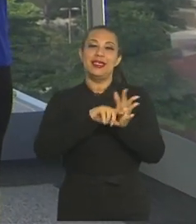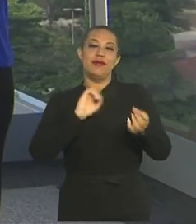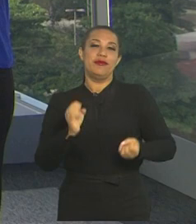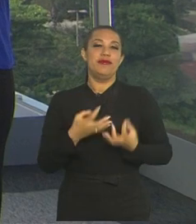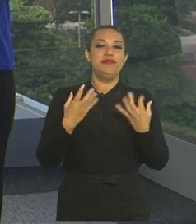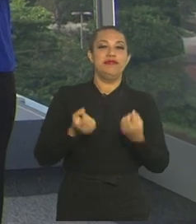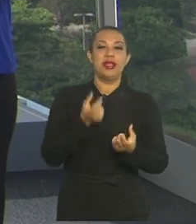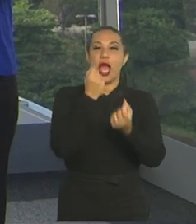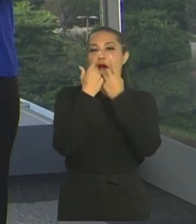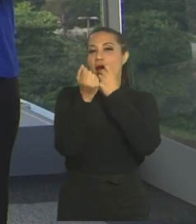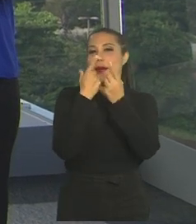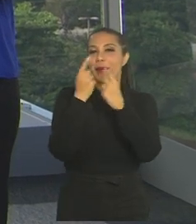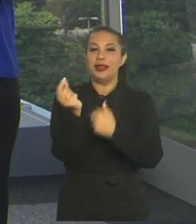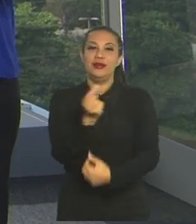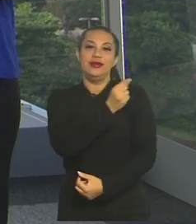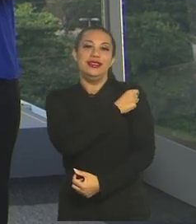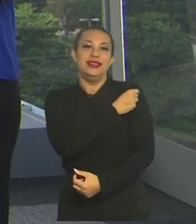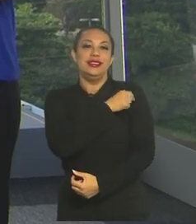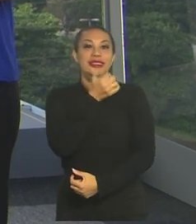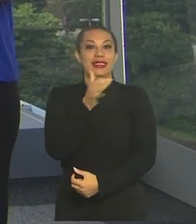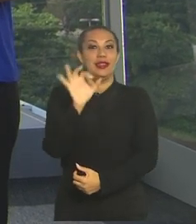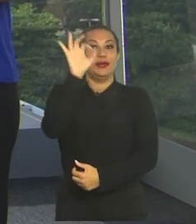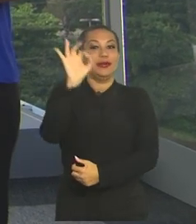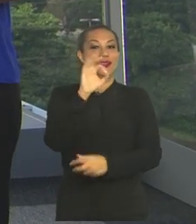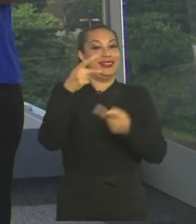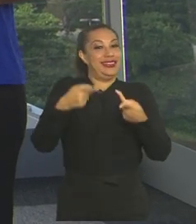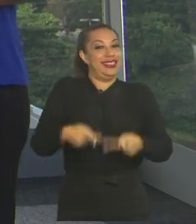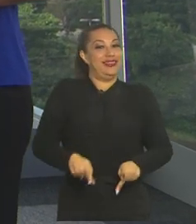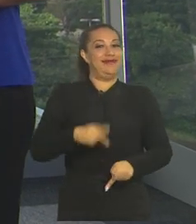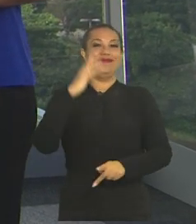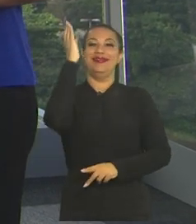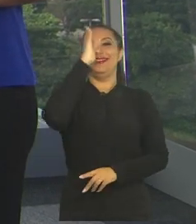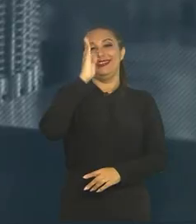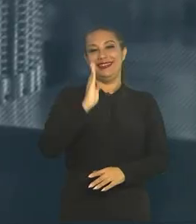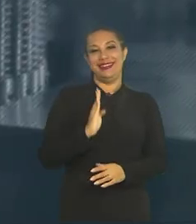fabricação de remédios e vacinas 100% nacionais.